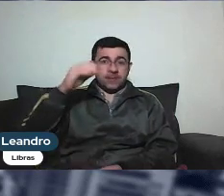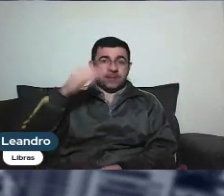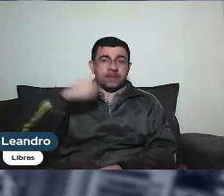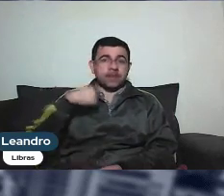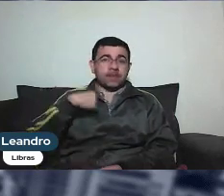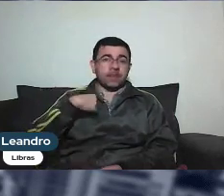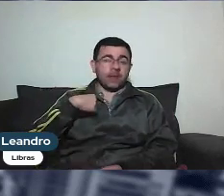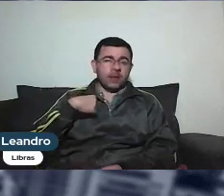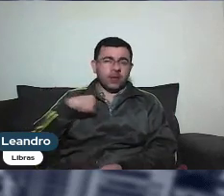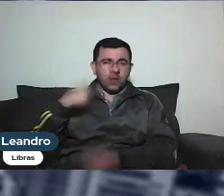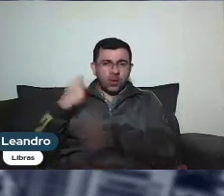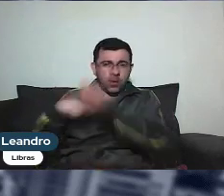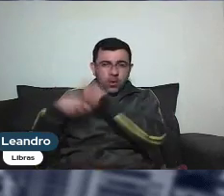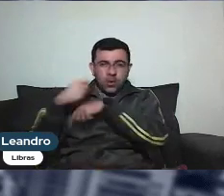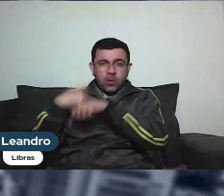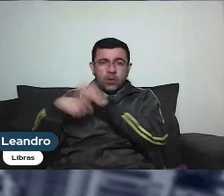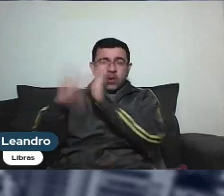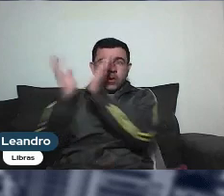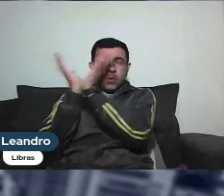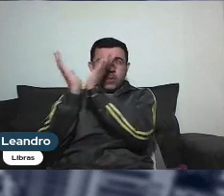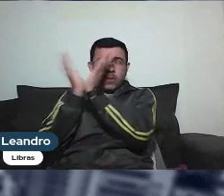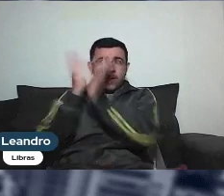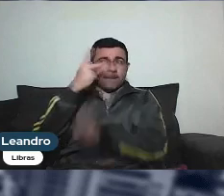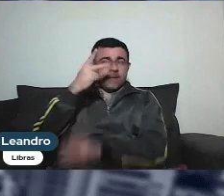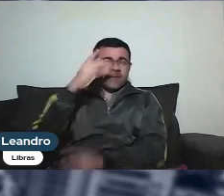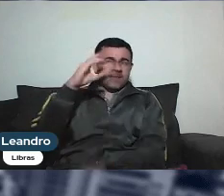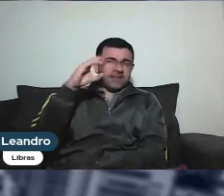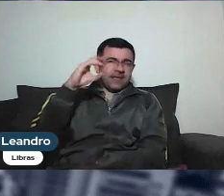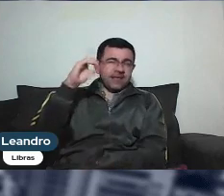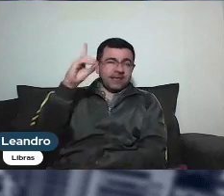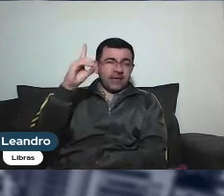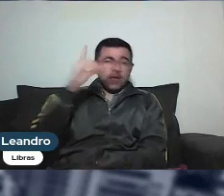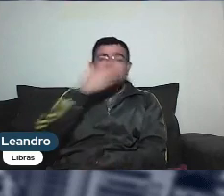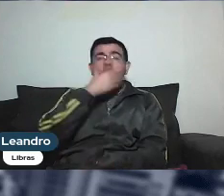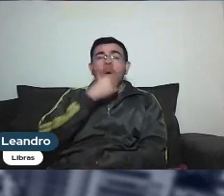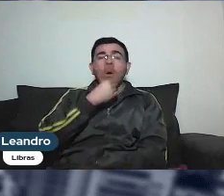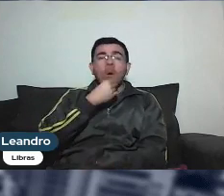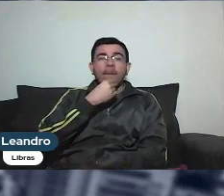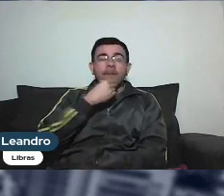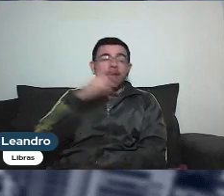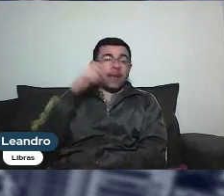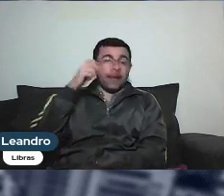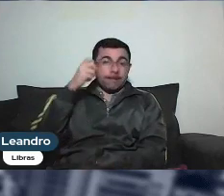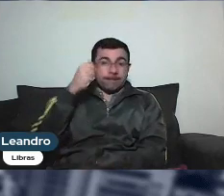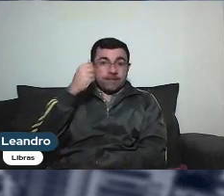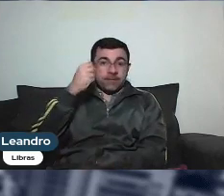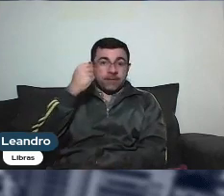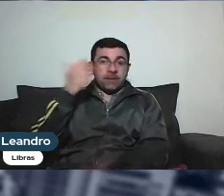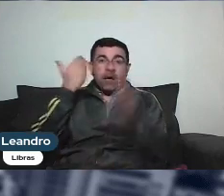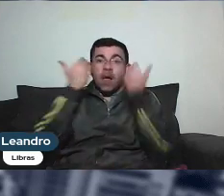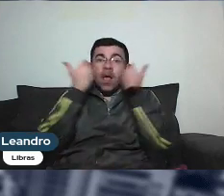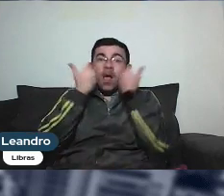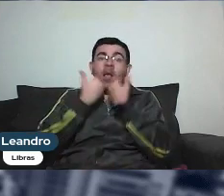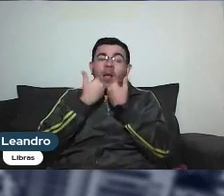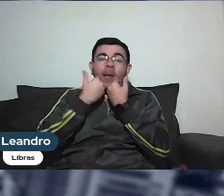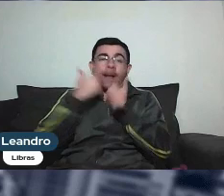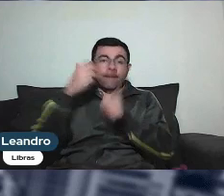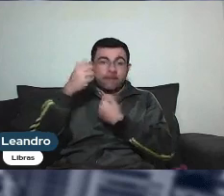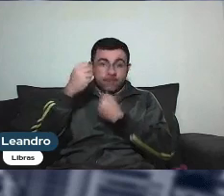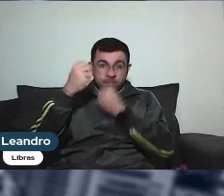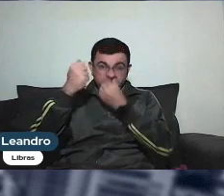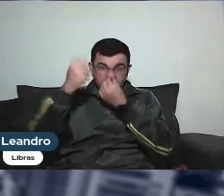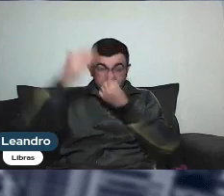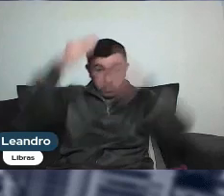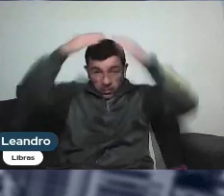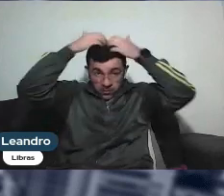administrador do grupo Movimento PCD, sou um homem de pele branca, barba serrada grisalha, cabelos brancos